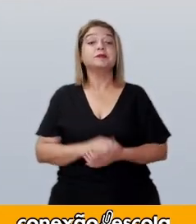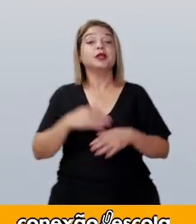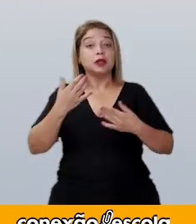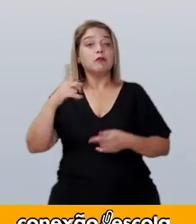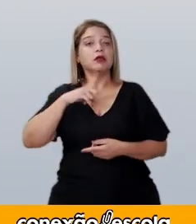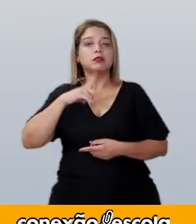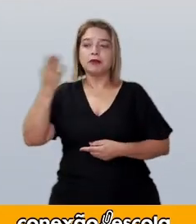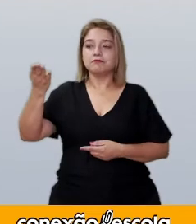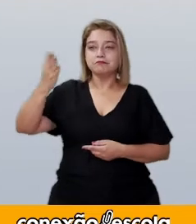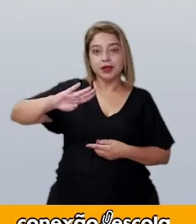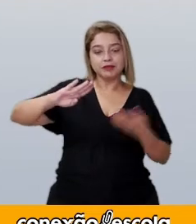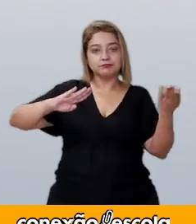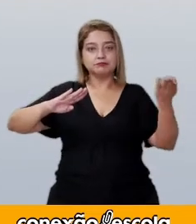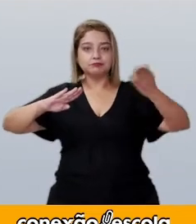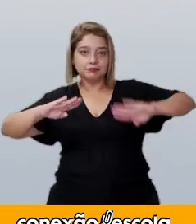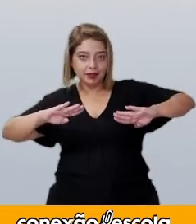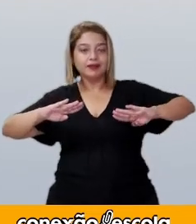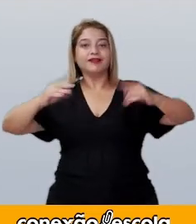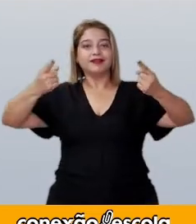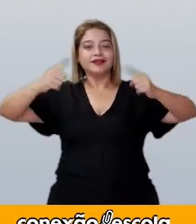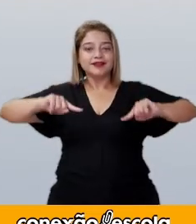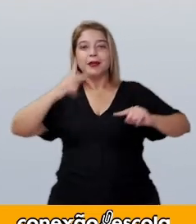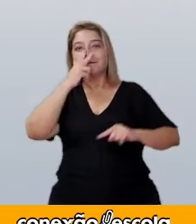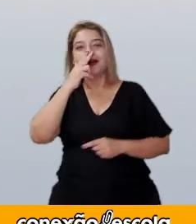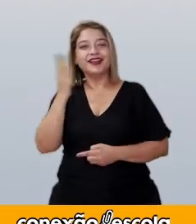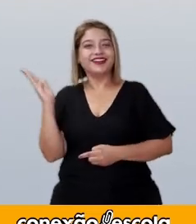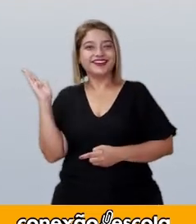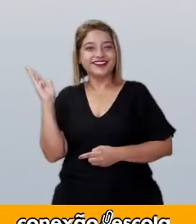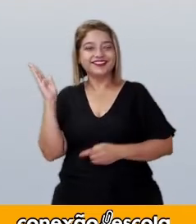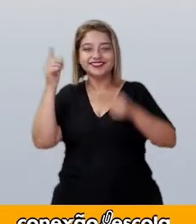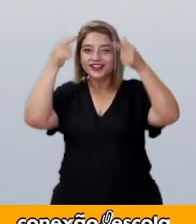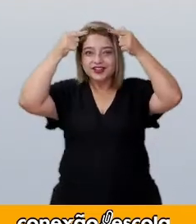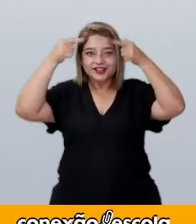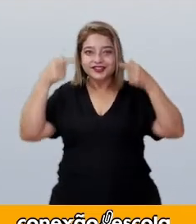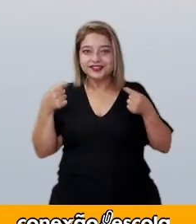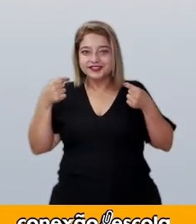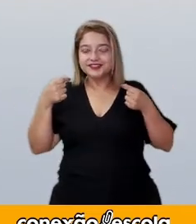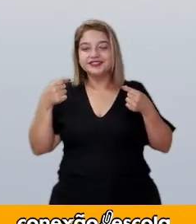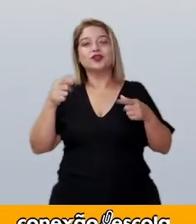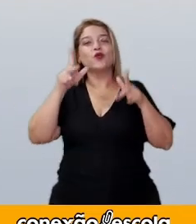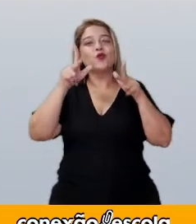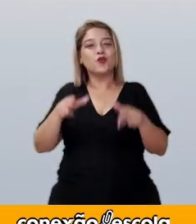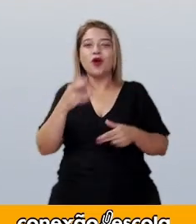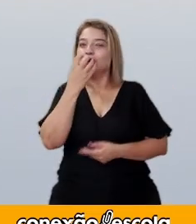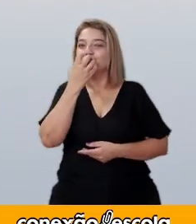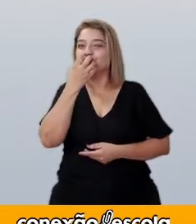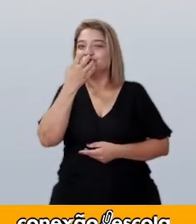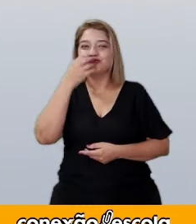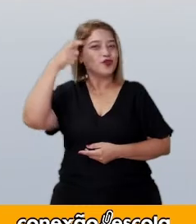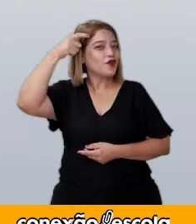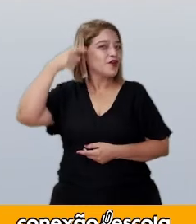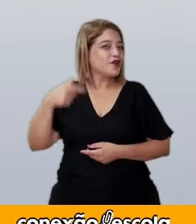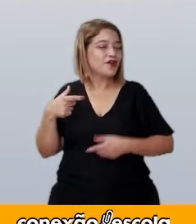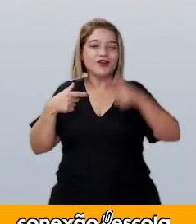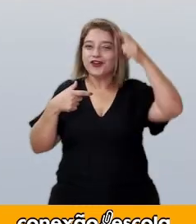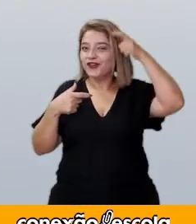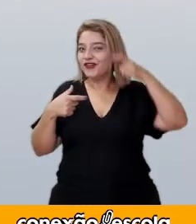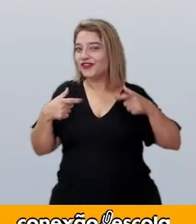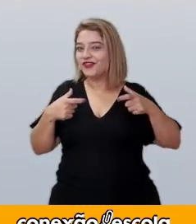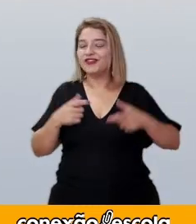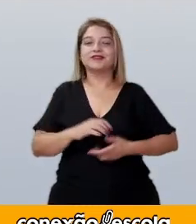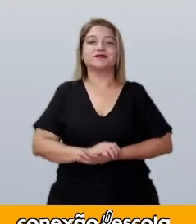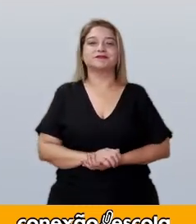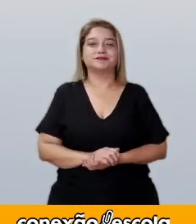Dobre o lado esquerdo e direito do triângulo, montando as orelhas.